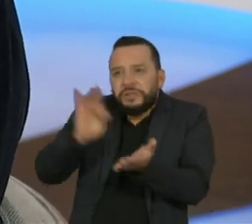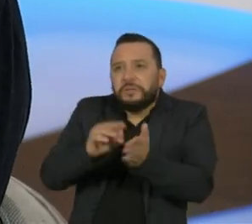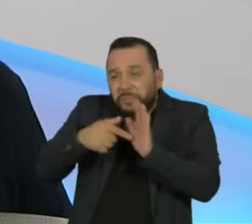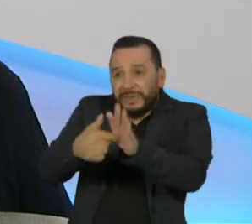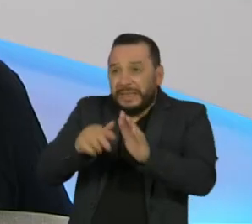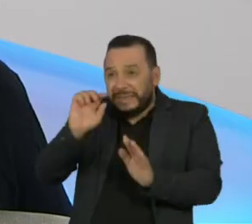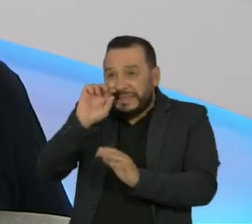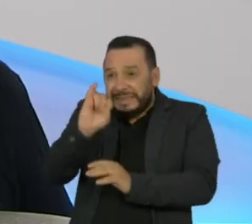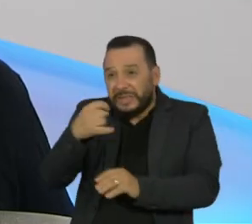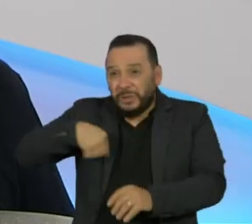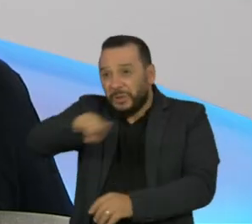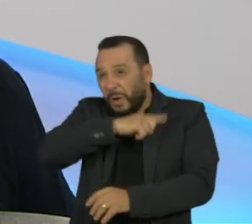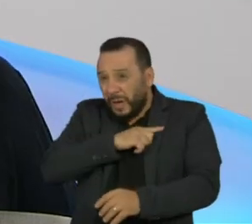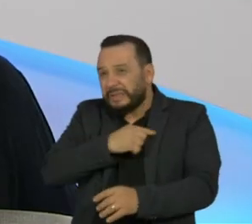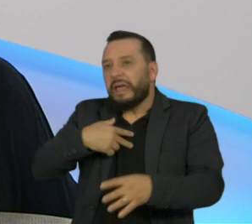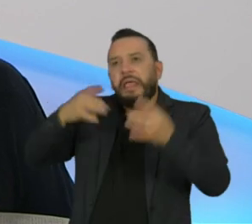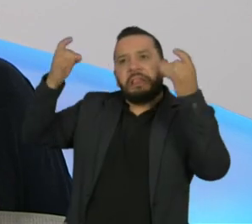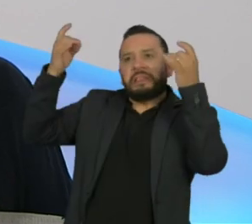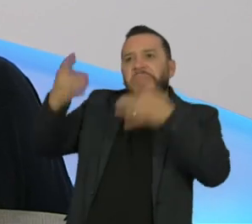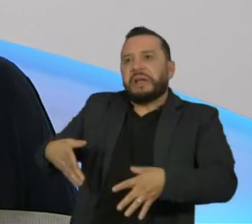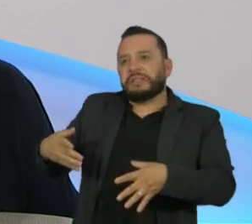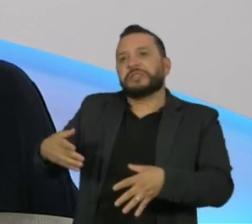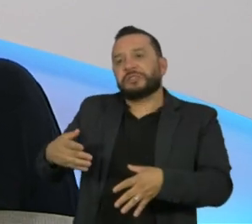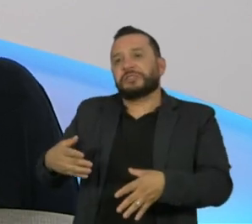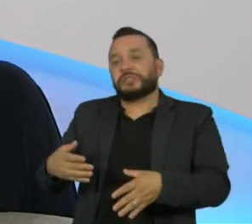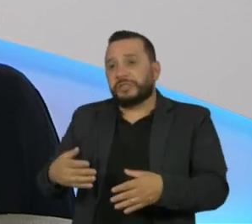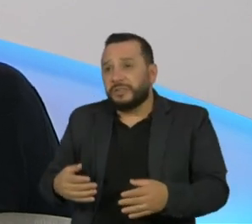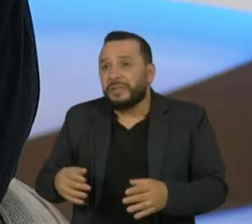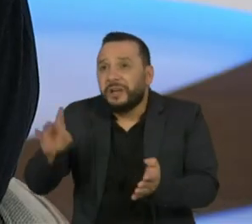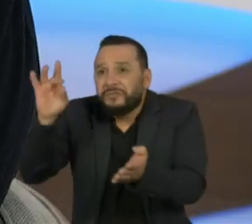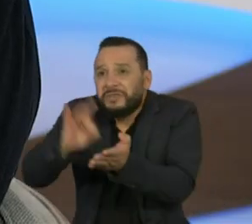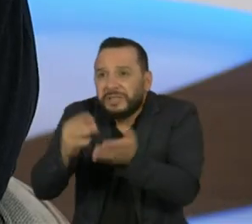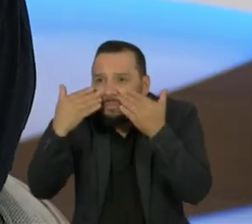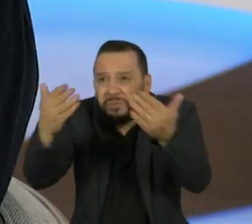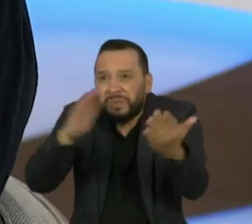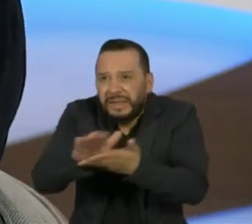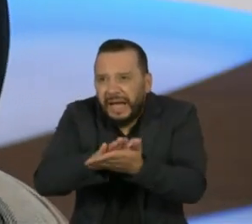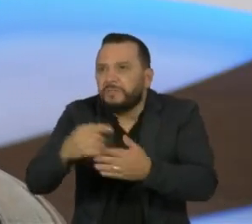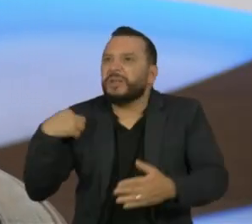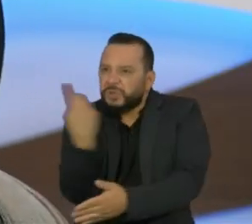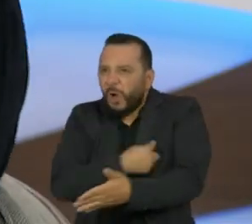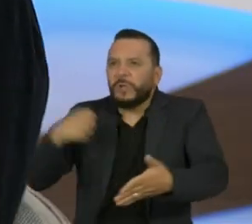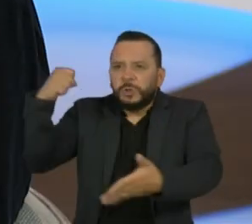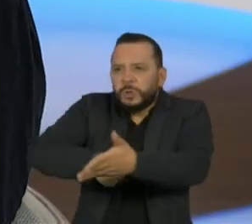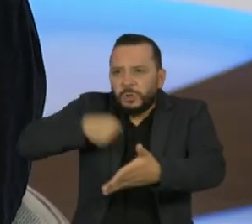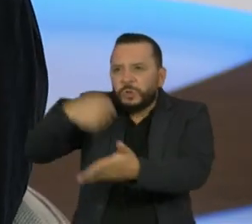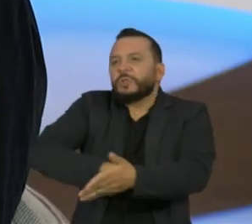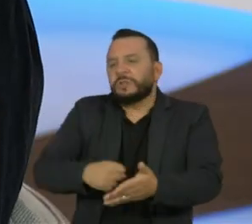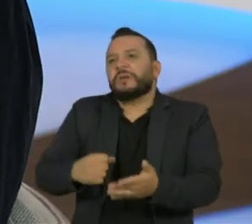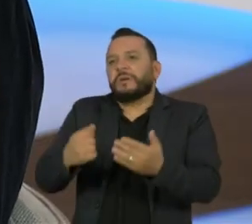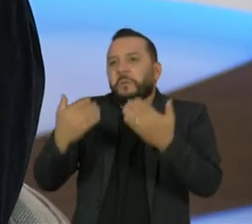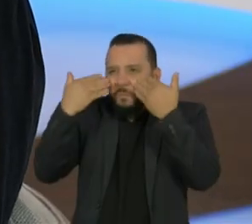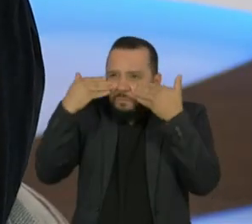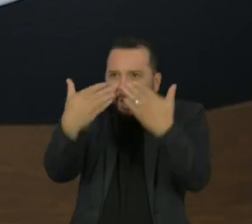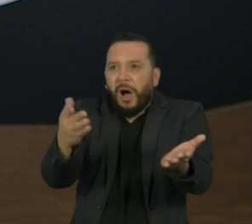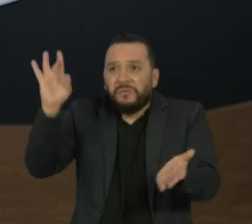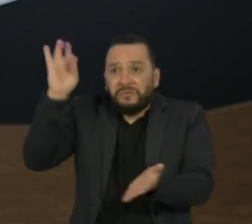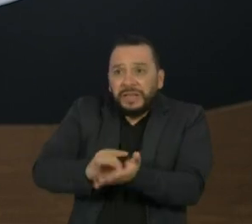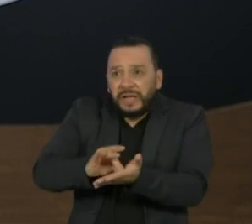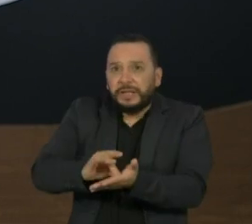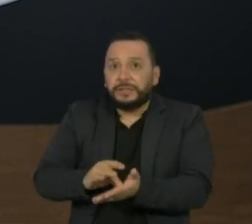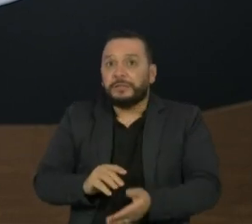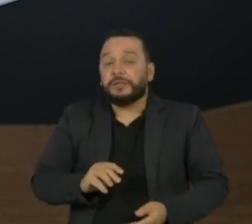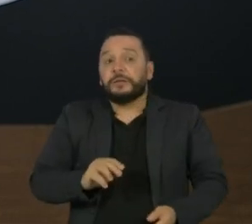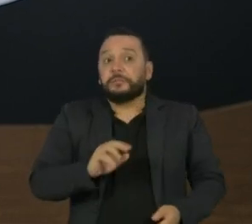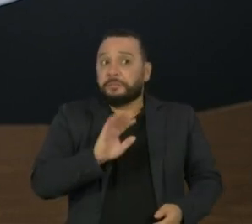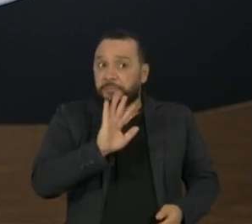desistir dela. Prefeito. nós desistirmos da verdade, talvez ela nunca venha à tona. E talvez se insistirem nela,